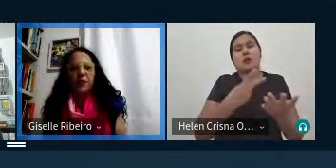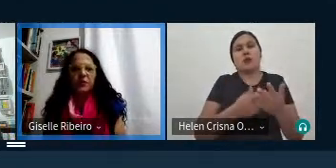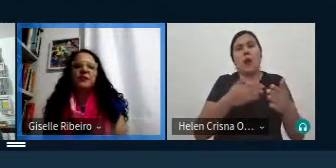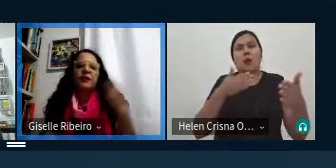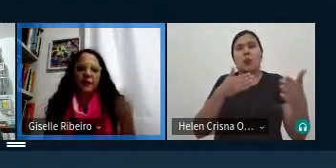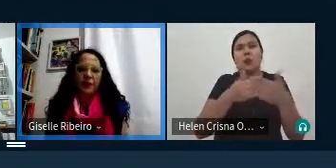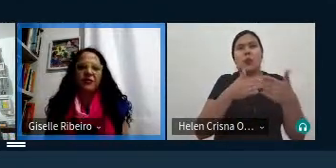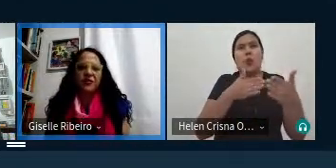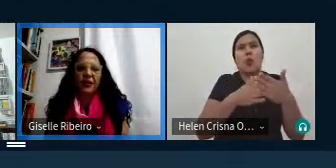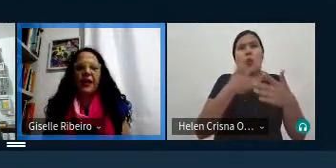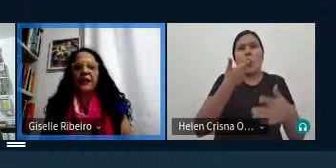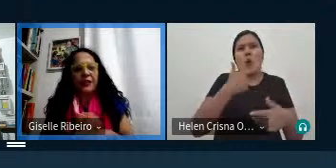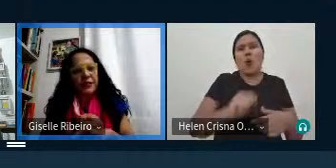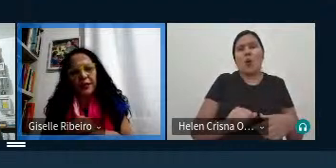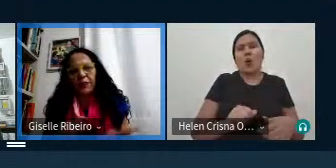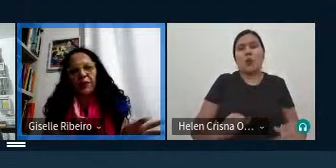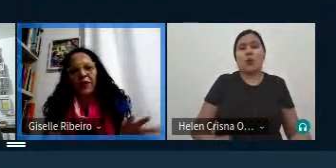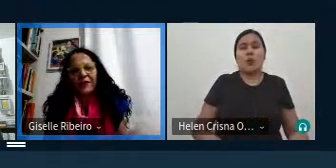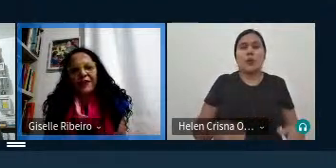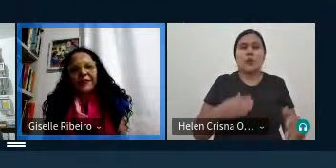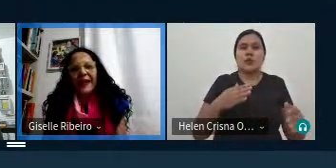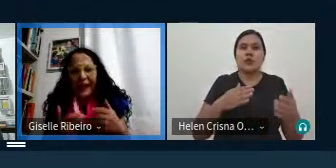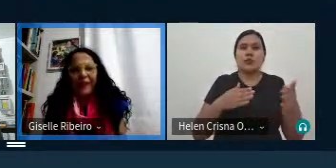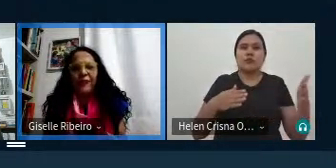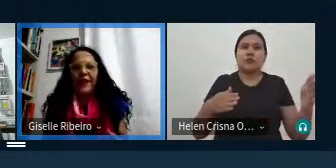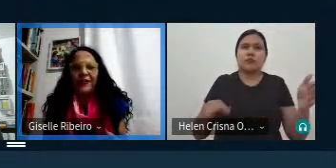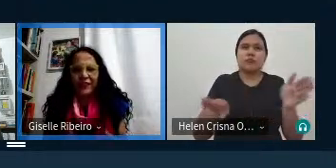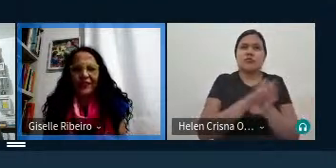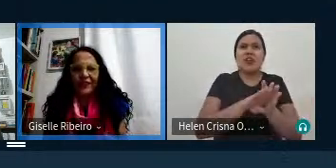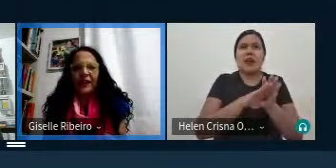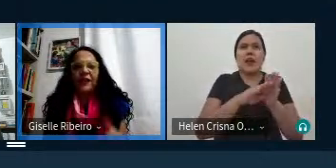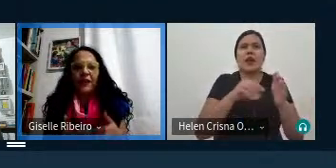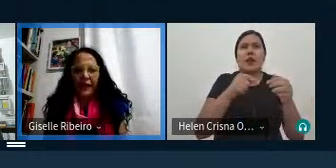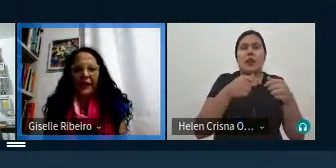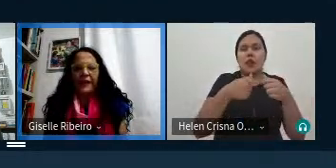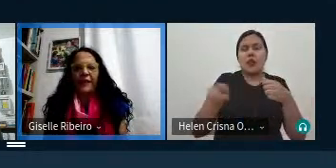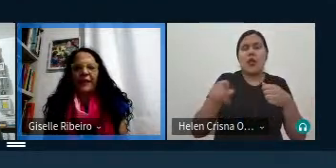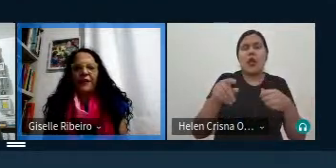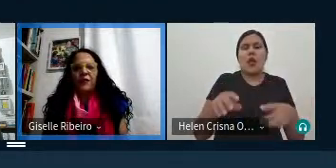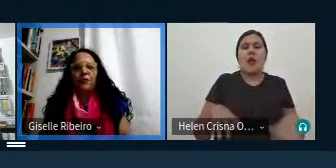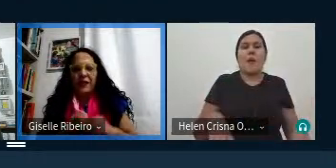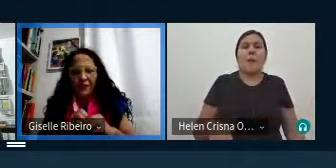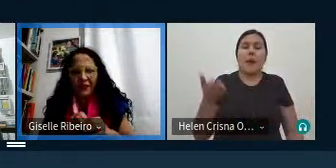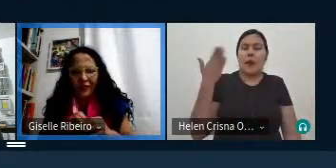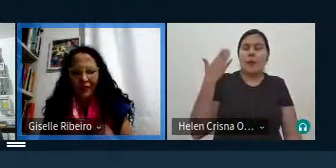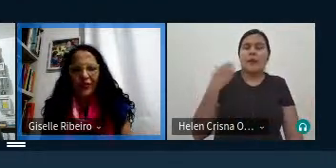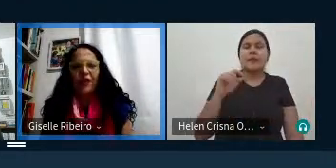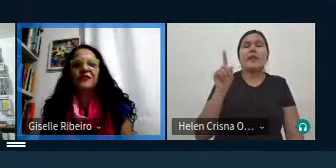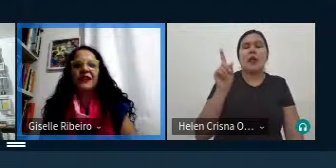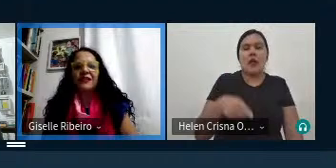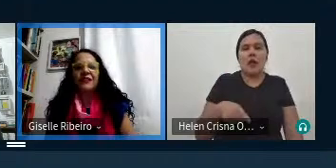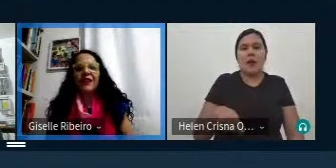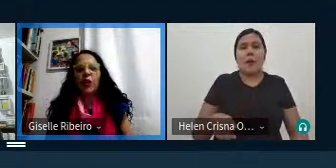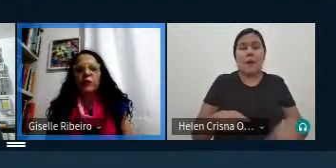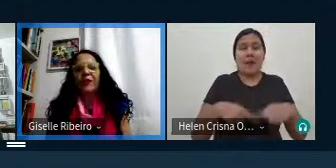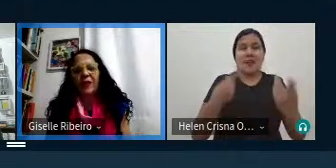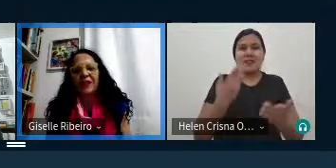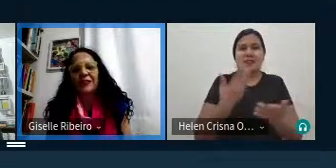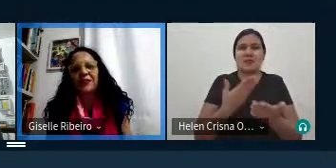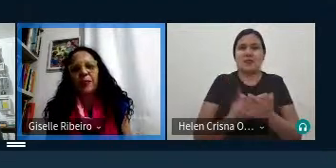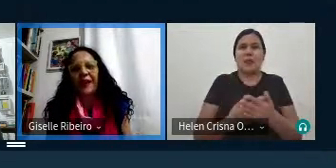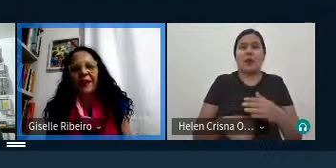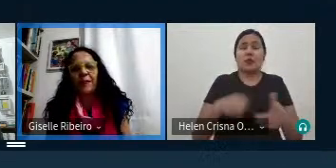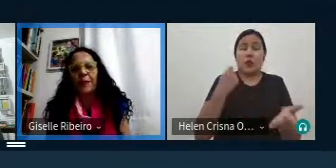como língua de partida e língua de chegada então eu acho que é é antiga é mas os estudiosos ainda